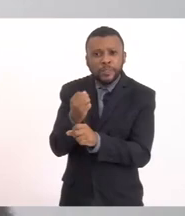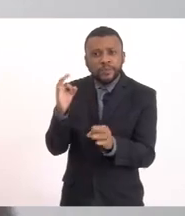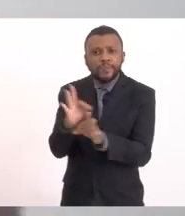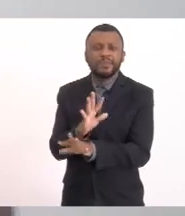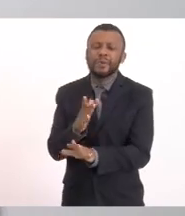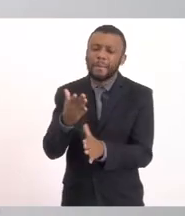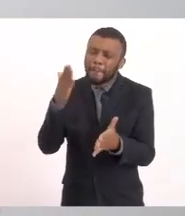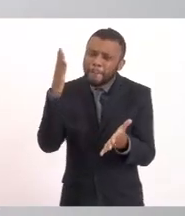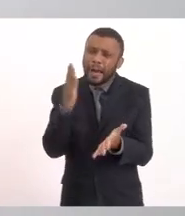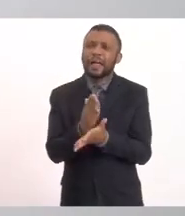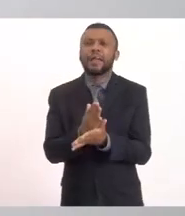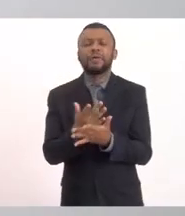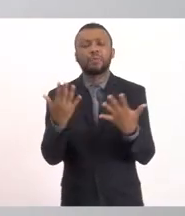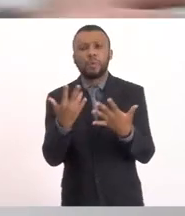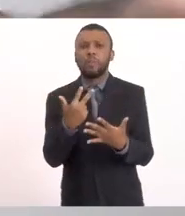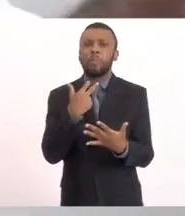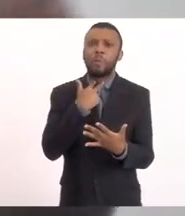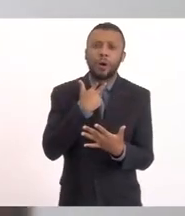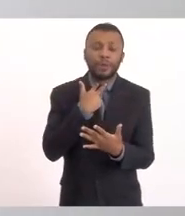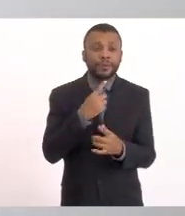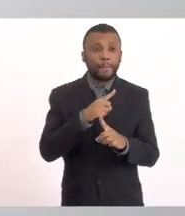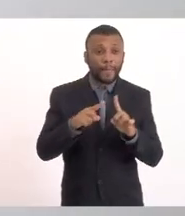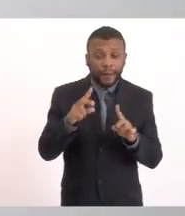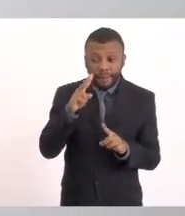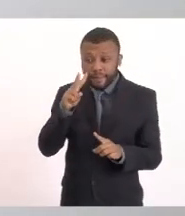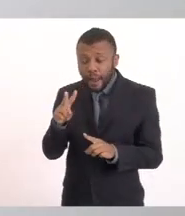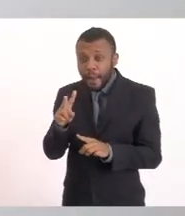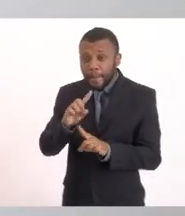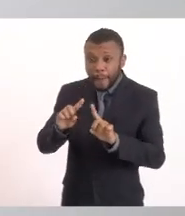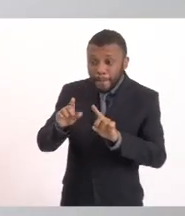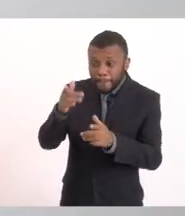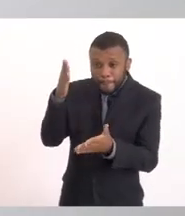história de Tudo não pode Vai lá e vê Mas não para a obra, gente